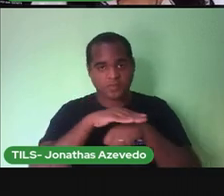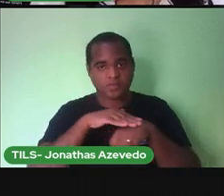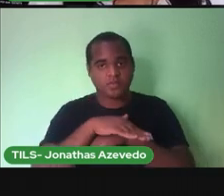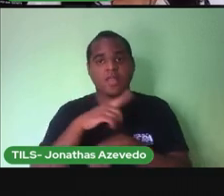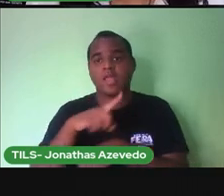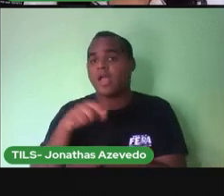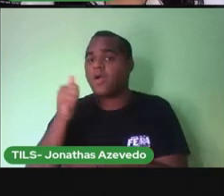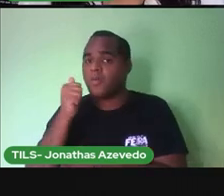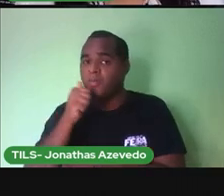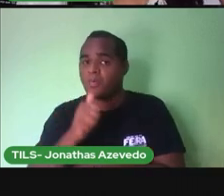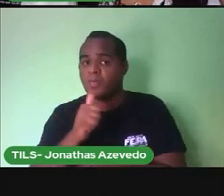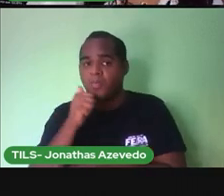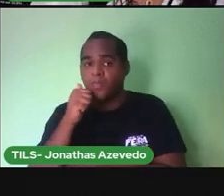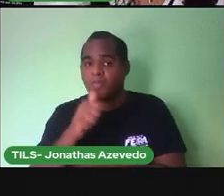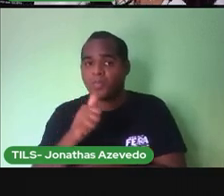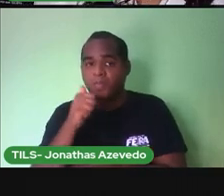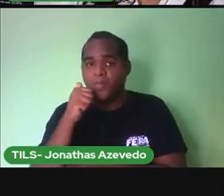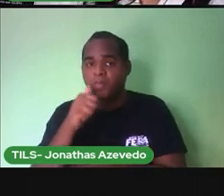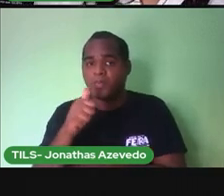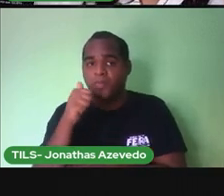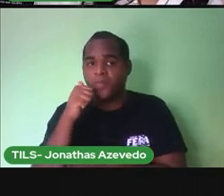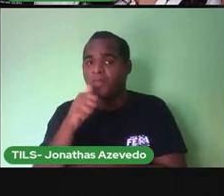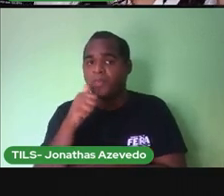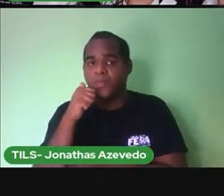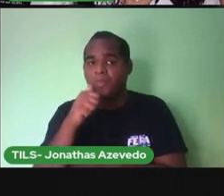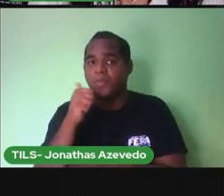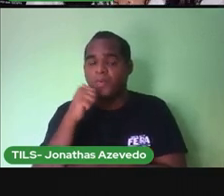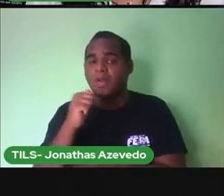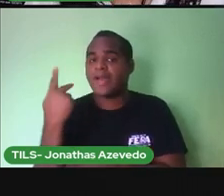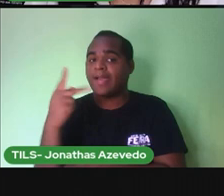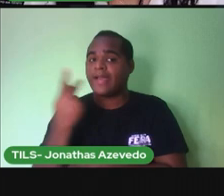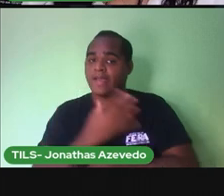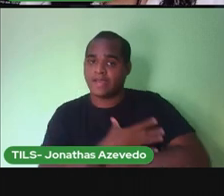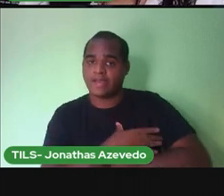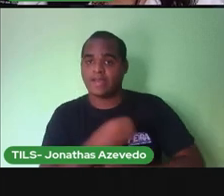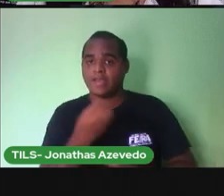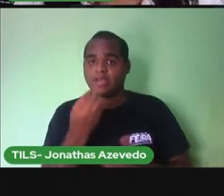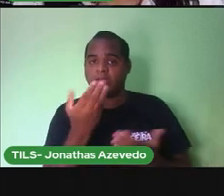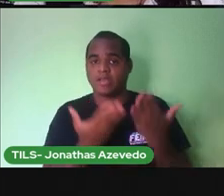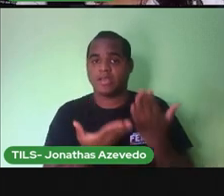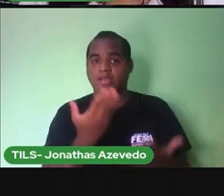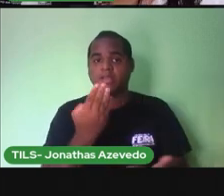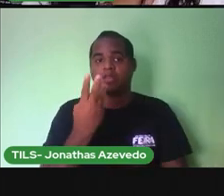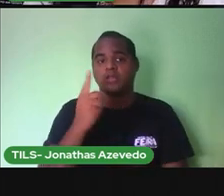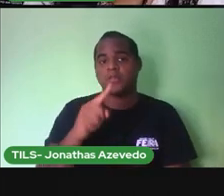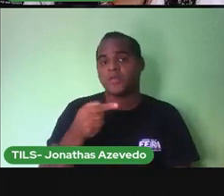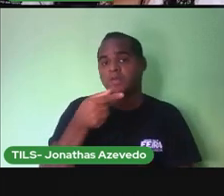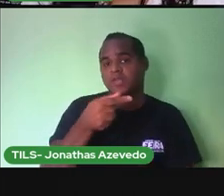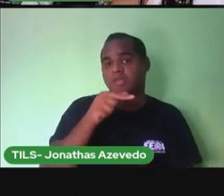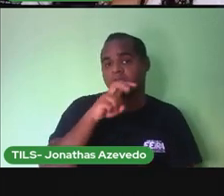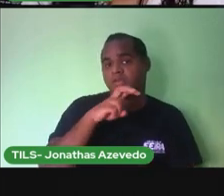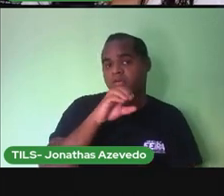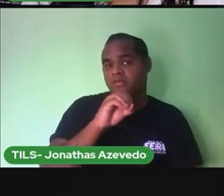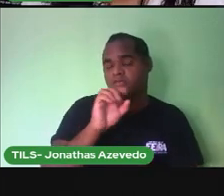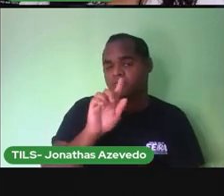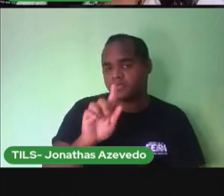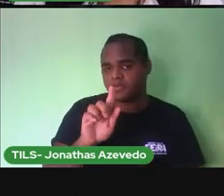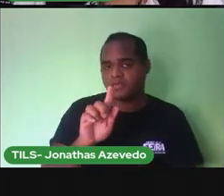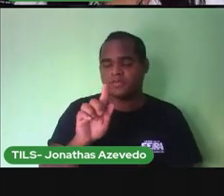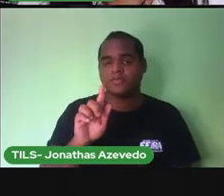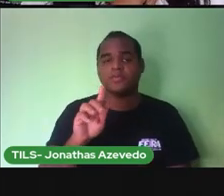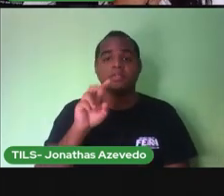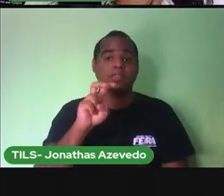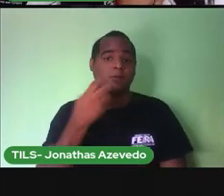feminino, nasceu com 3,750 kg e com 54 centímetros.